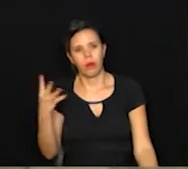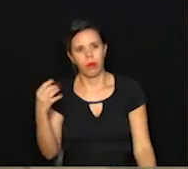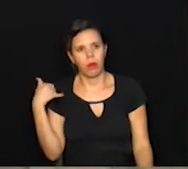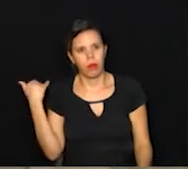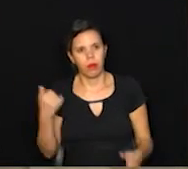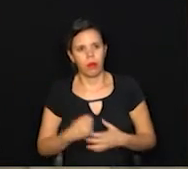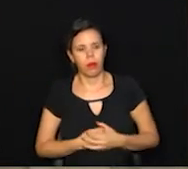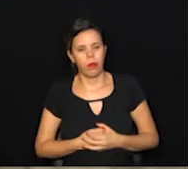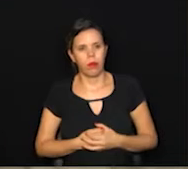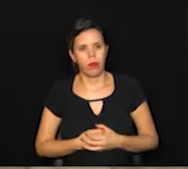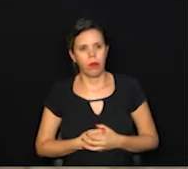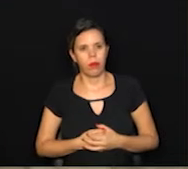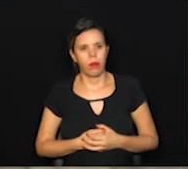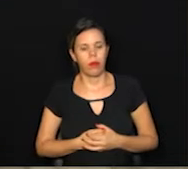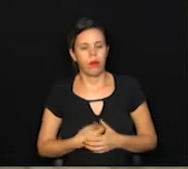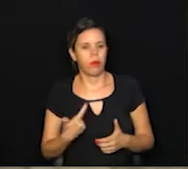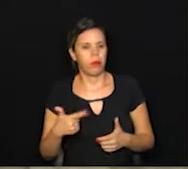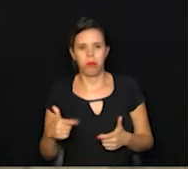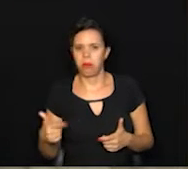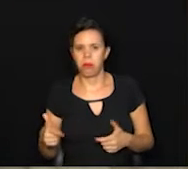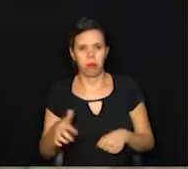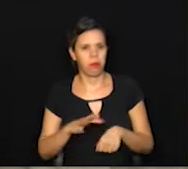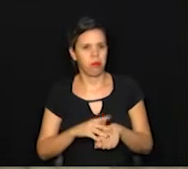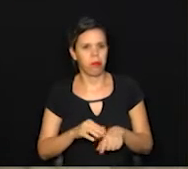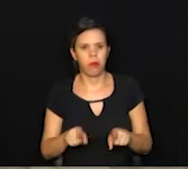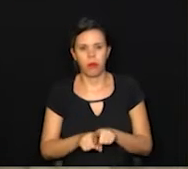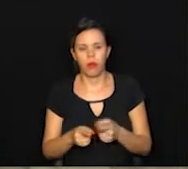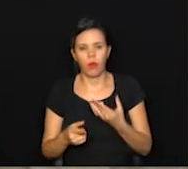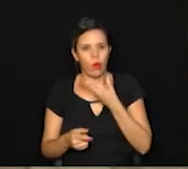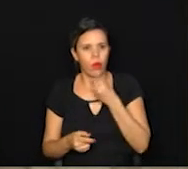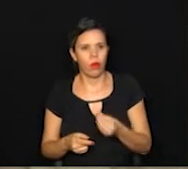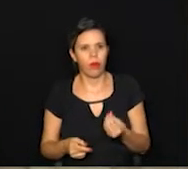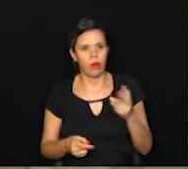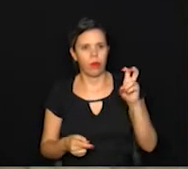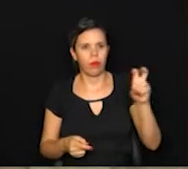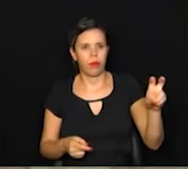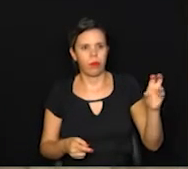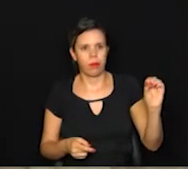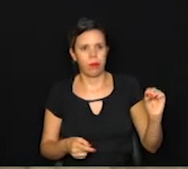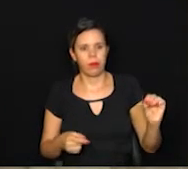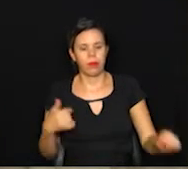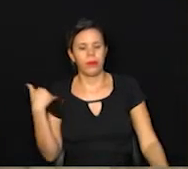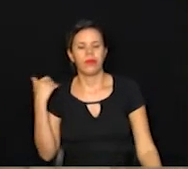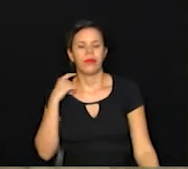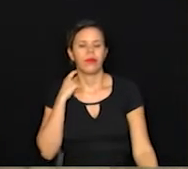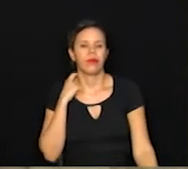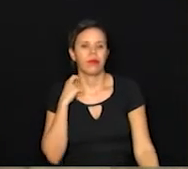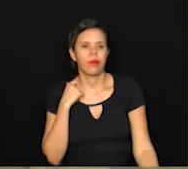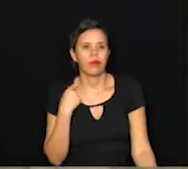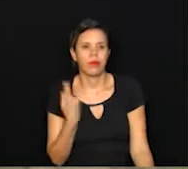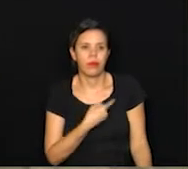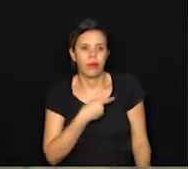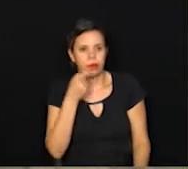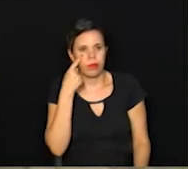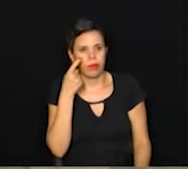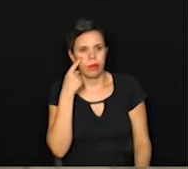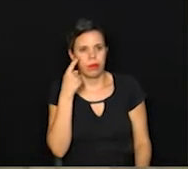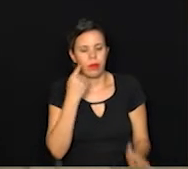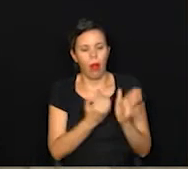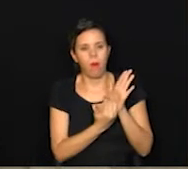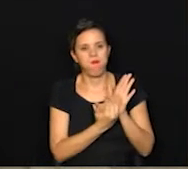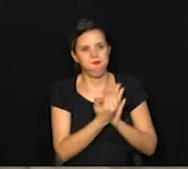anos também sem comorbidades, assim como um homem de 50 anos. Então, a gente vê este